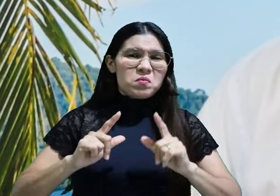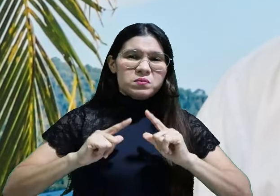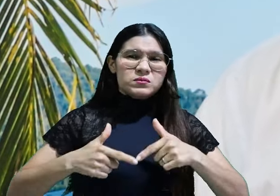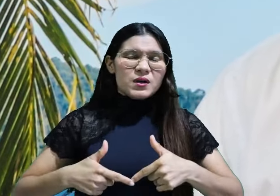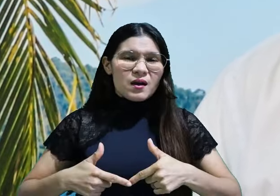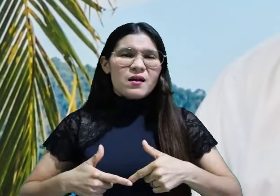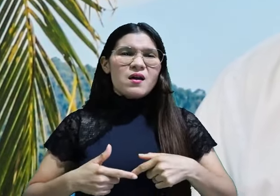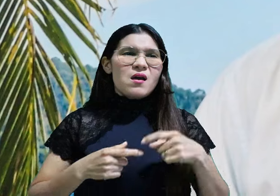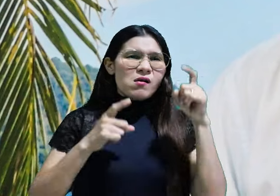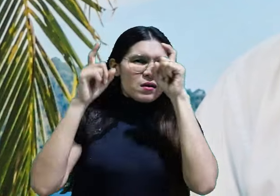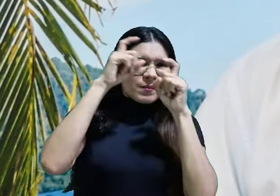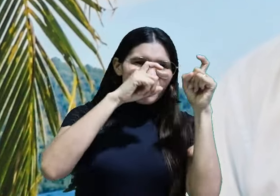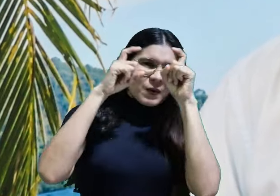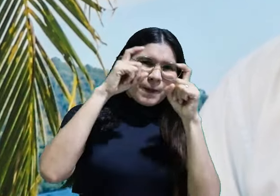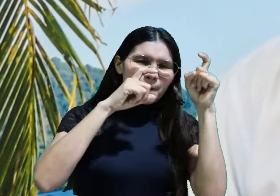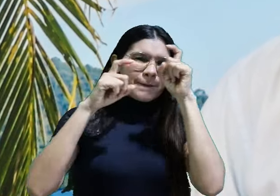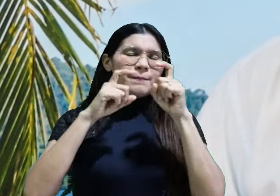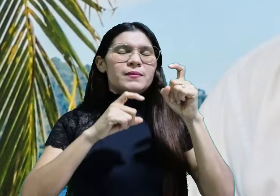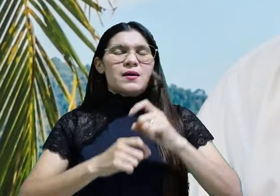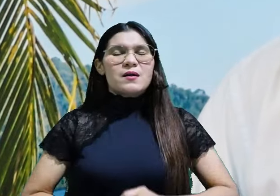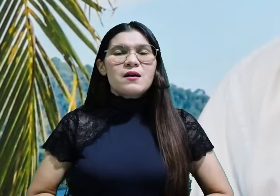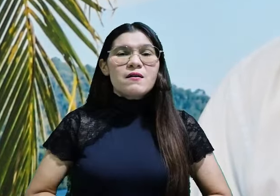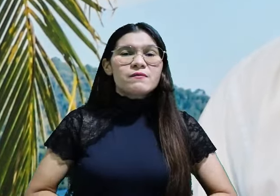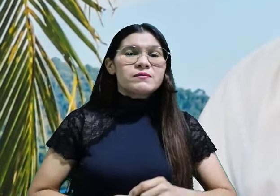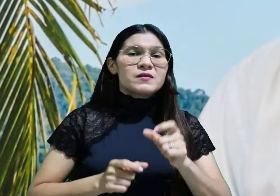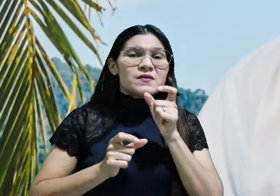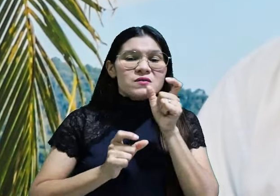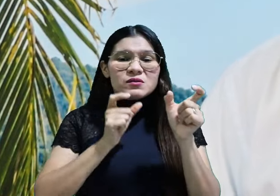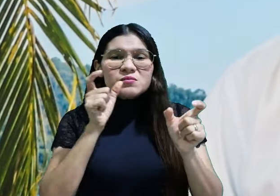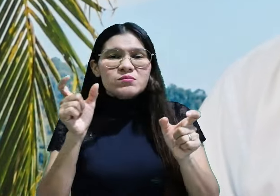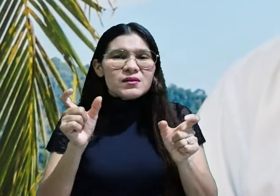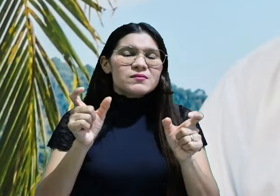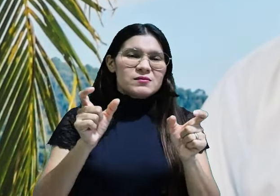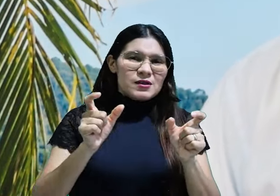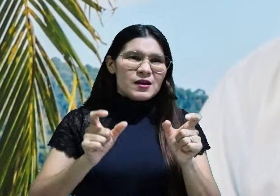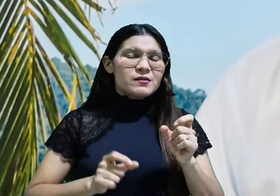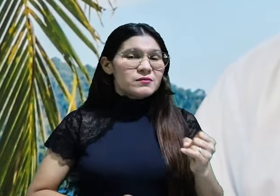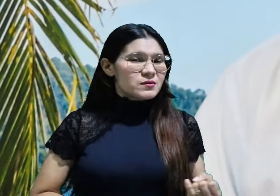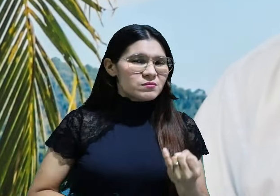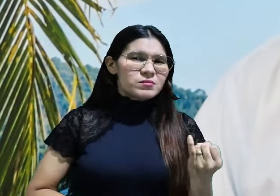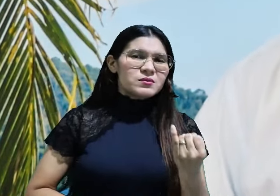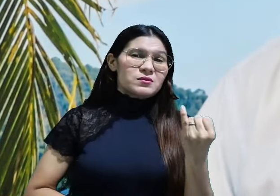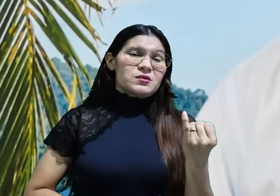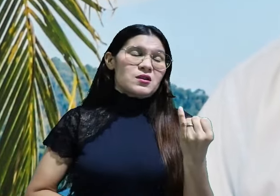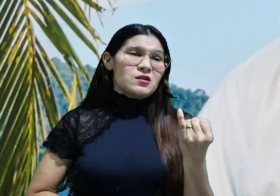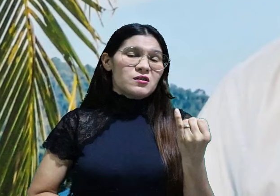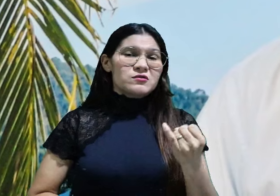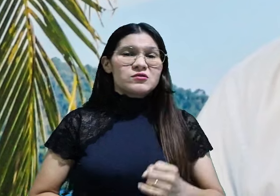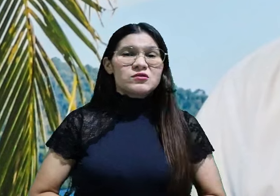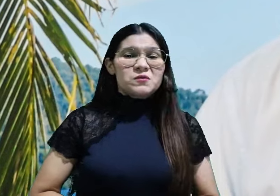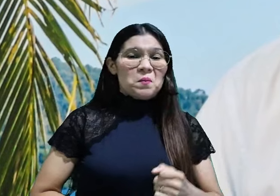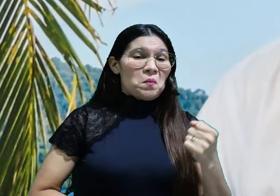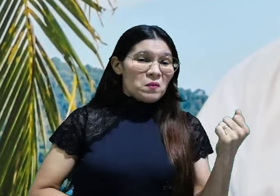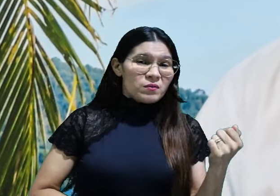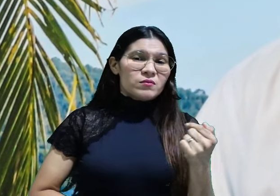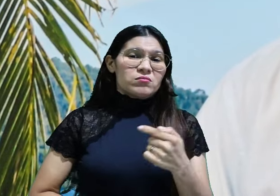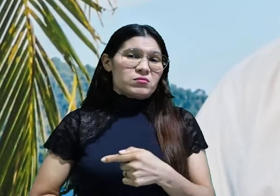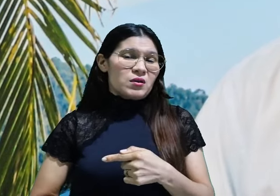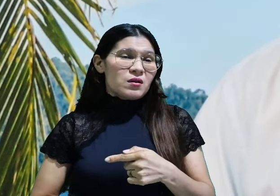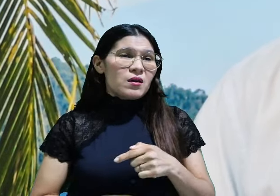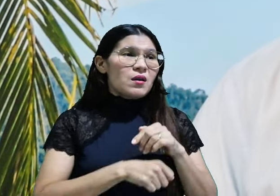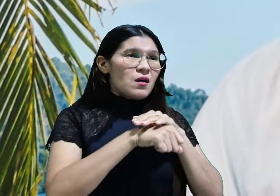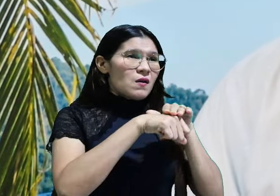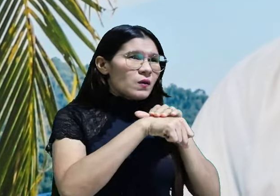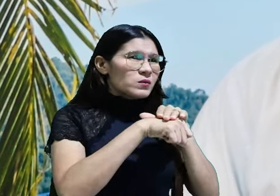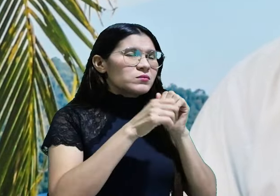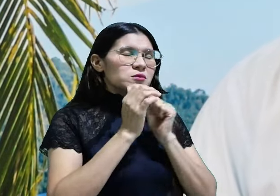formato, as palavras usadas, os adjetivos atribuídos, do que com um diálogo sincero